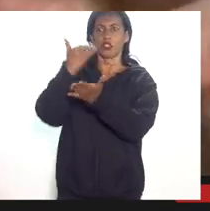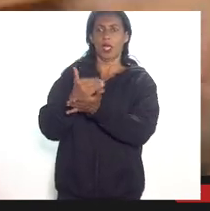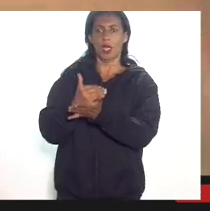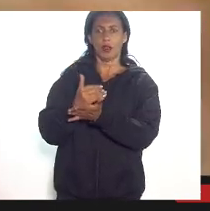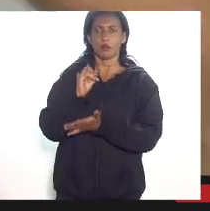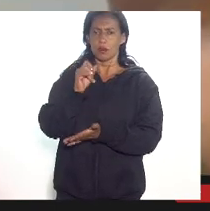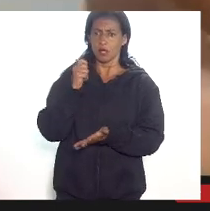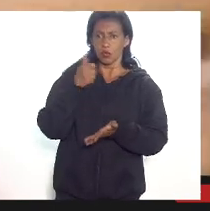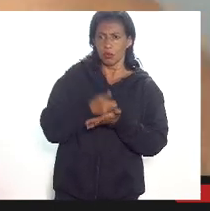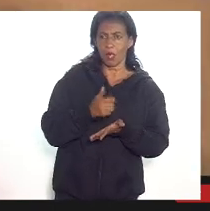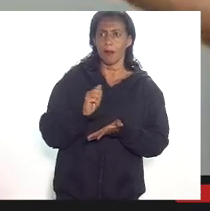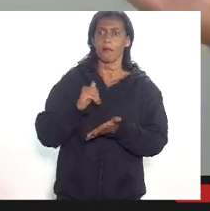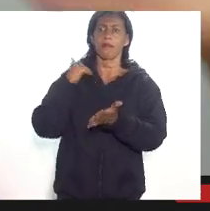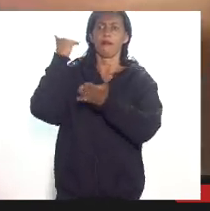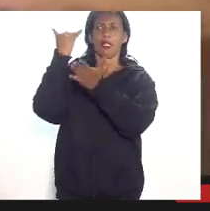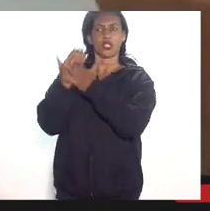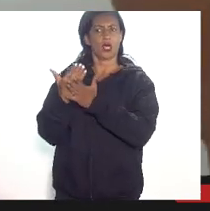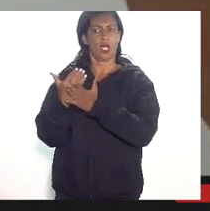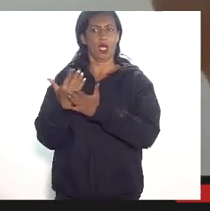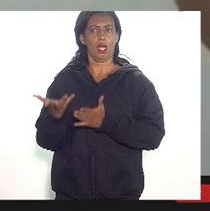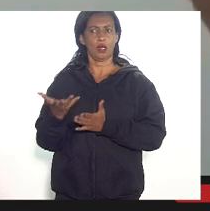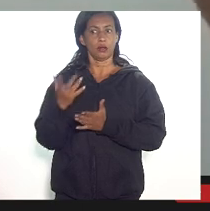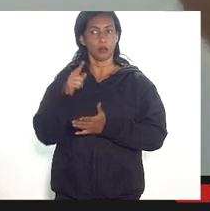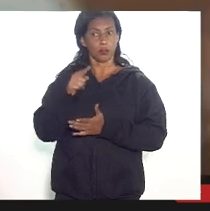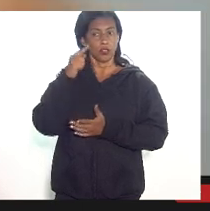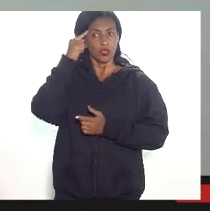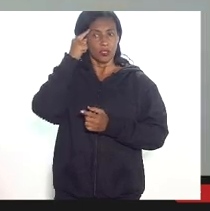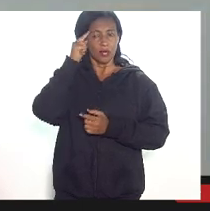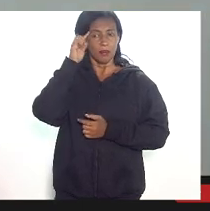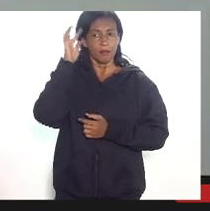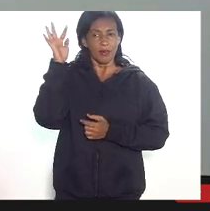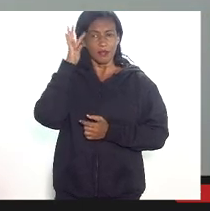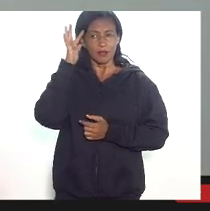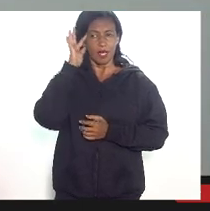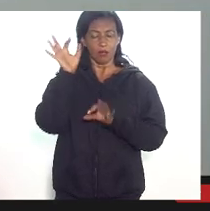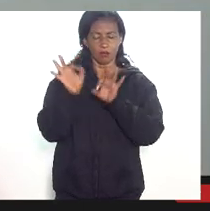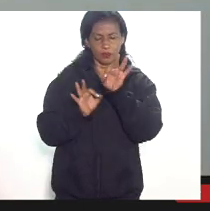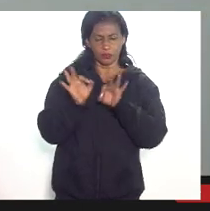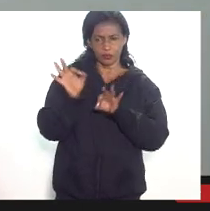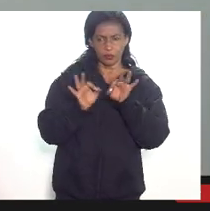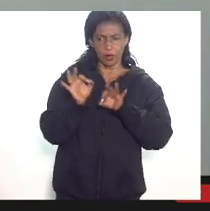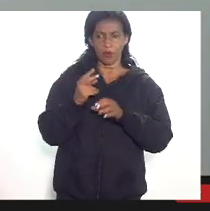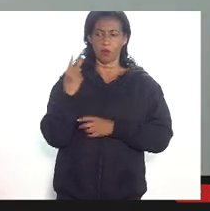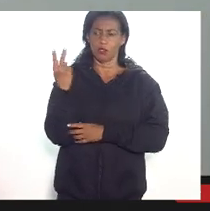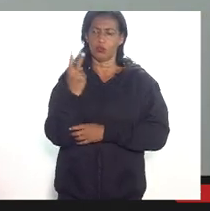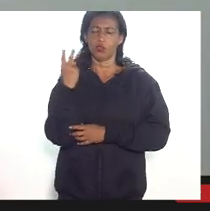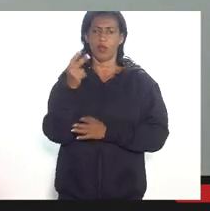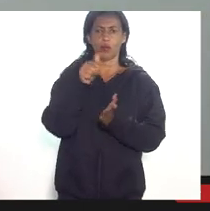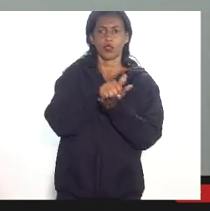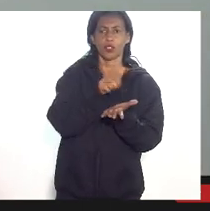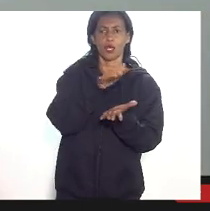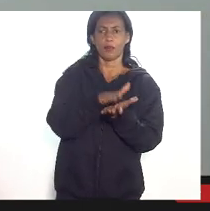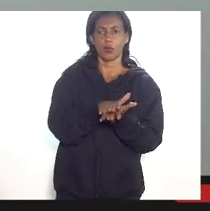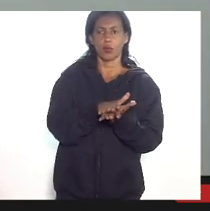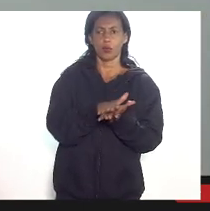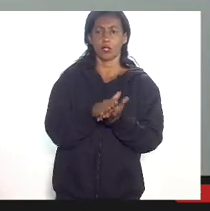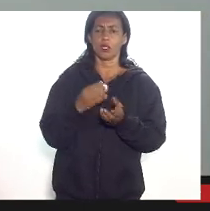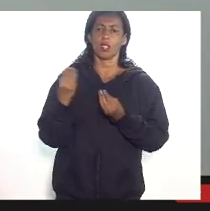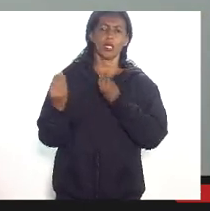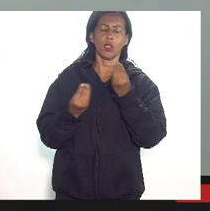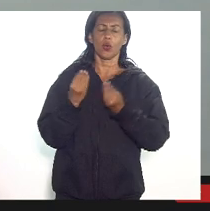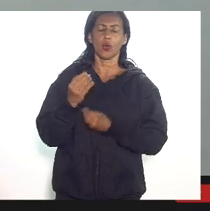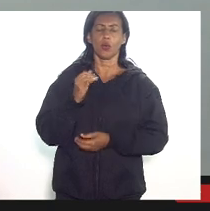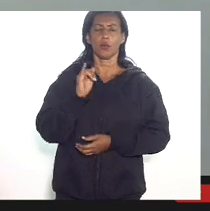gostaríamos que fosse pensado uma forma de escalonamento dos valores e mais importante como no ICMS